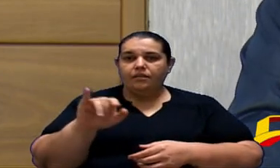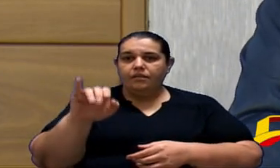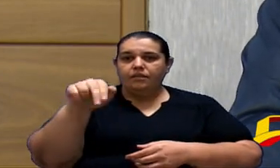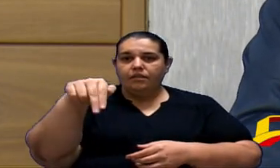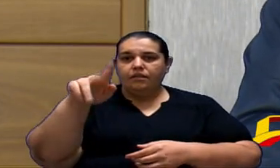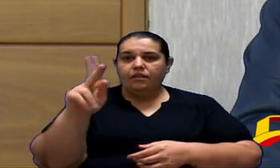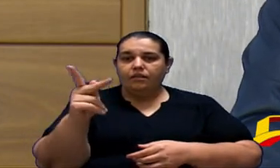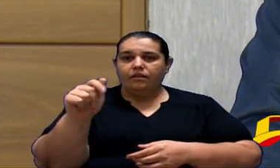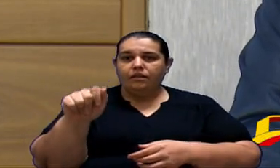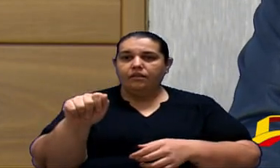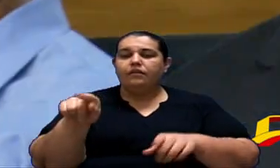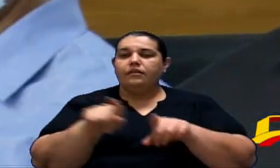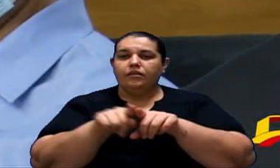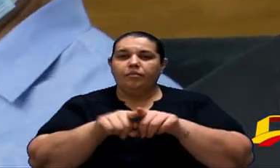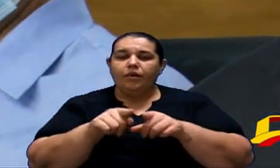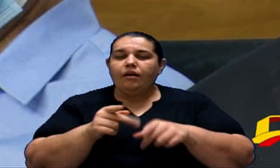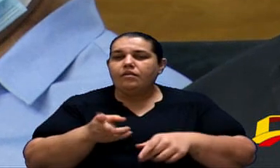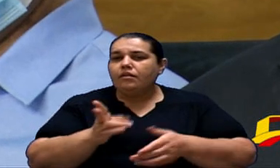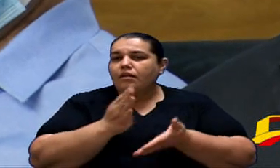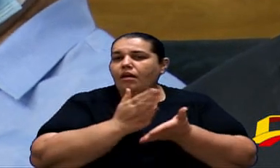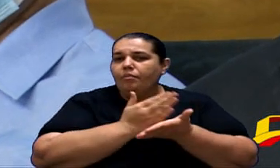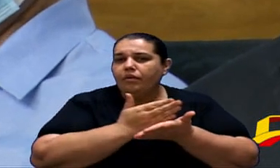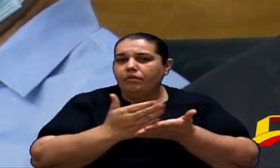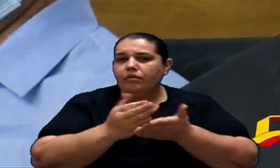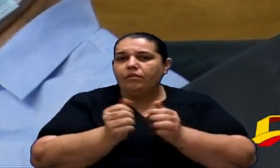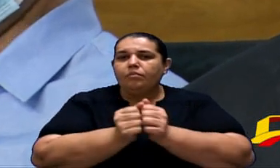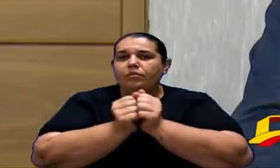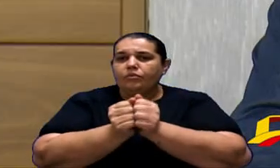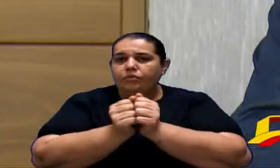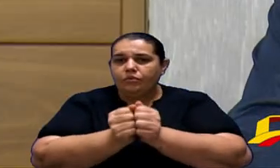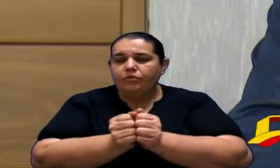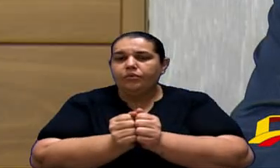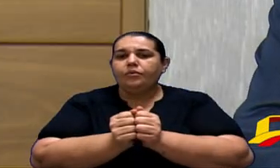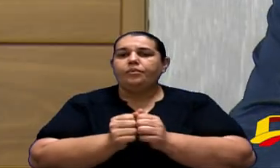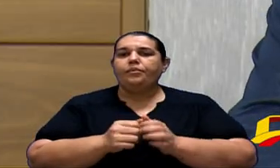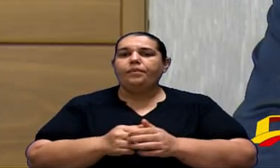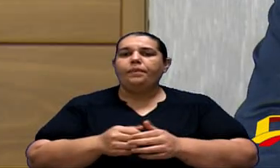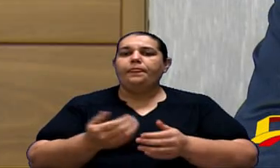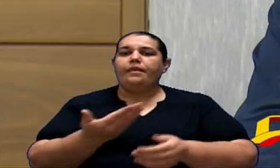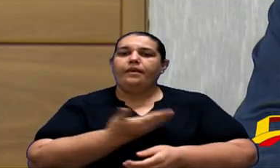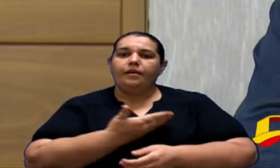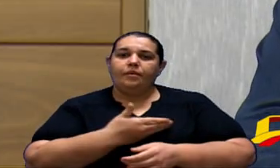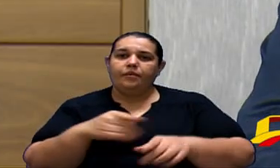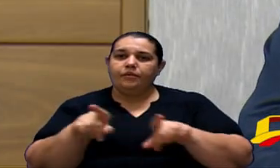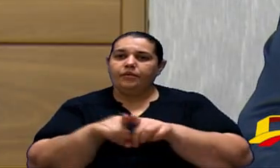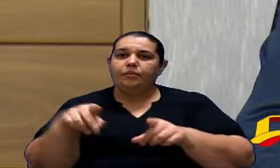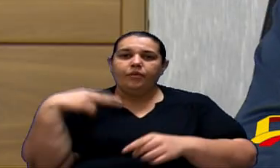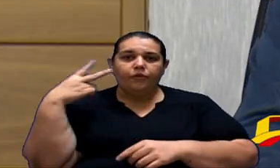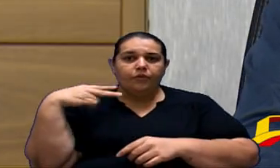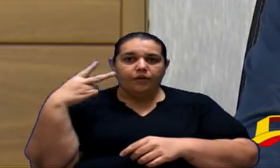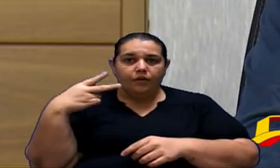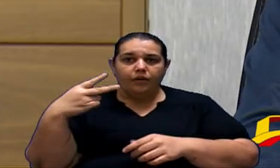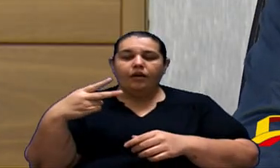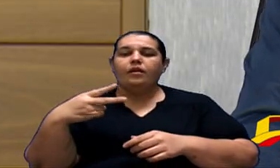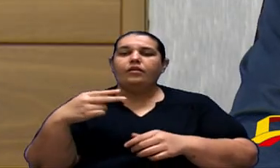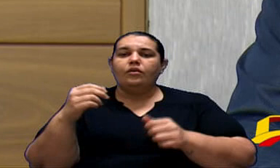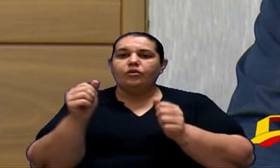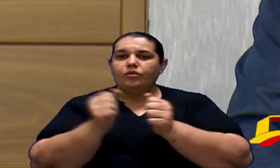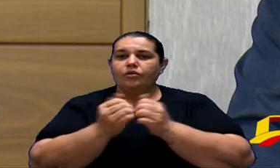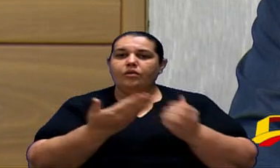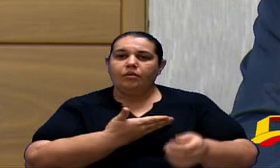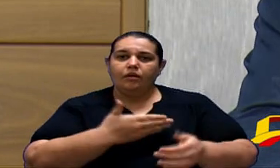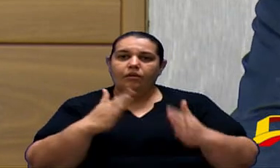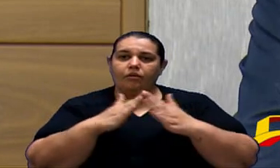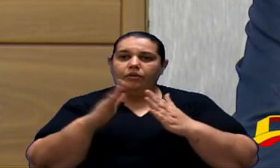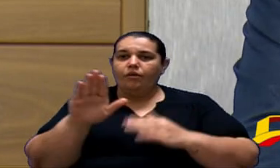acompanha nosso trabalho Também o nosso amigo Vereador, meu colega de casa Falso